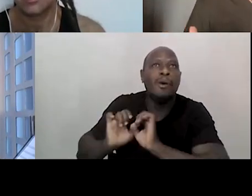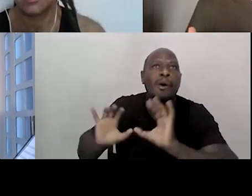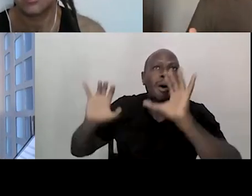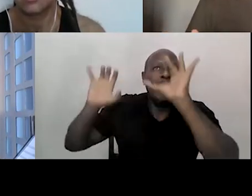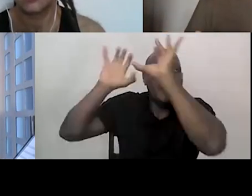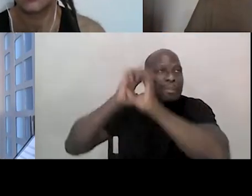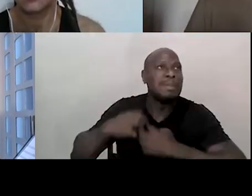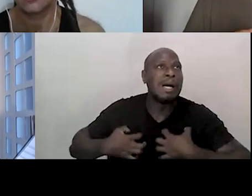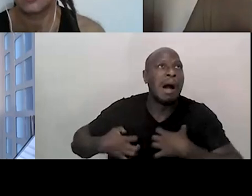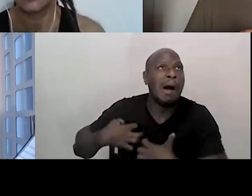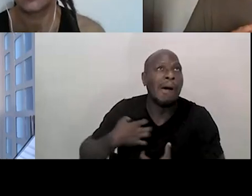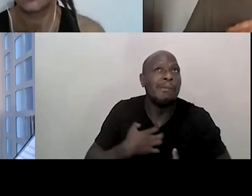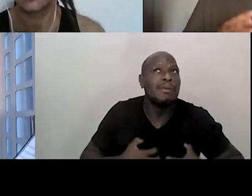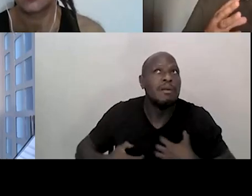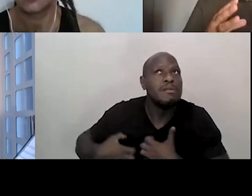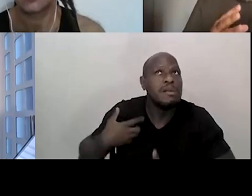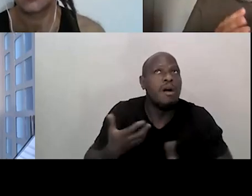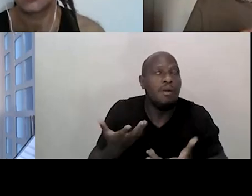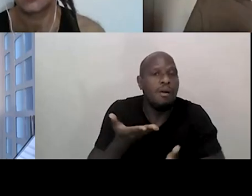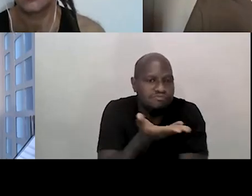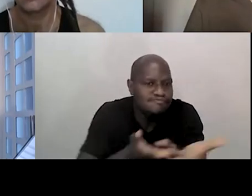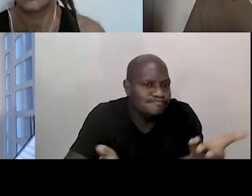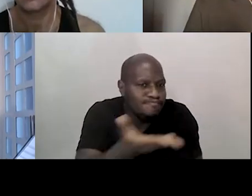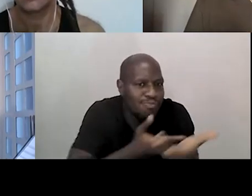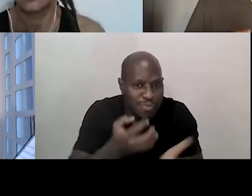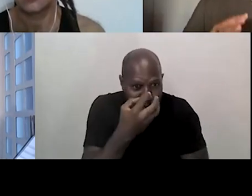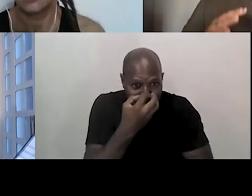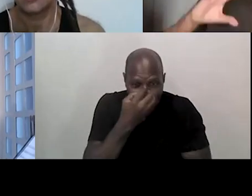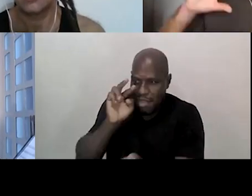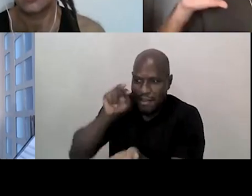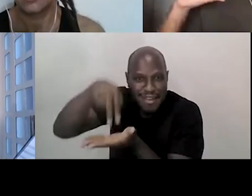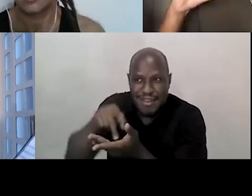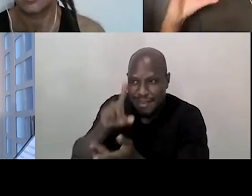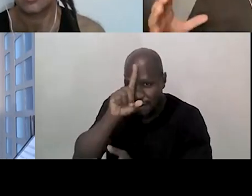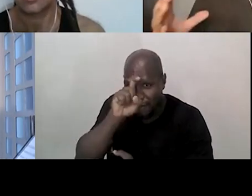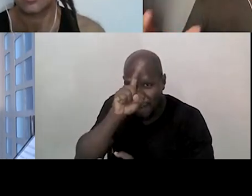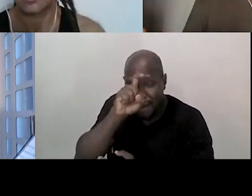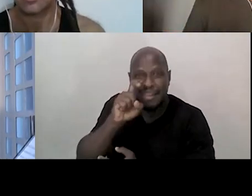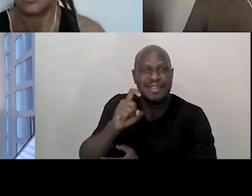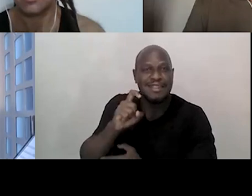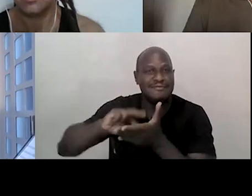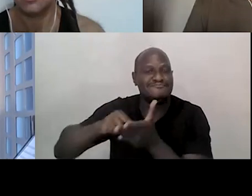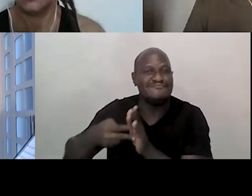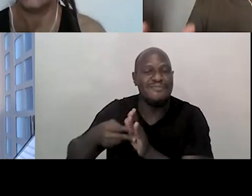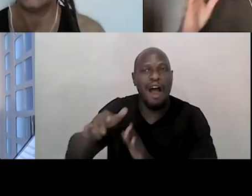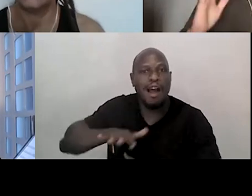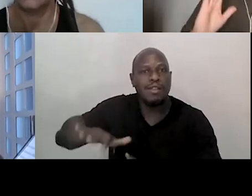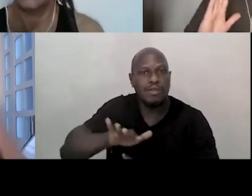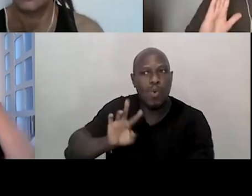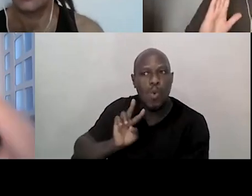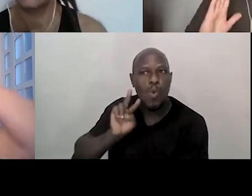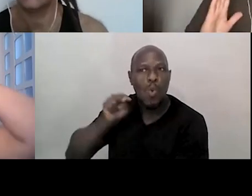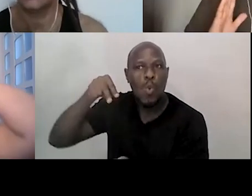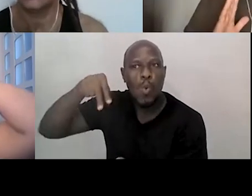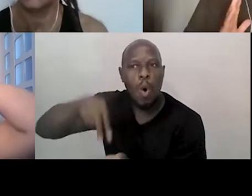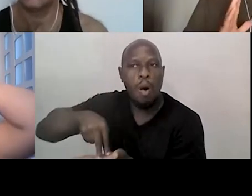com vocês. A figura do palhaço no hospital ressignifica aquele espaço por si só